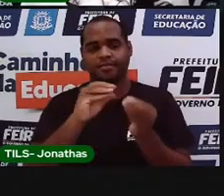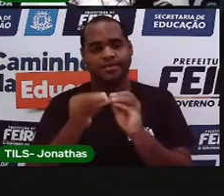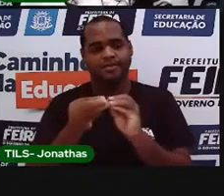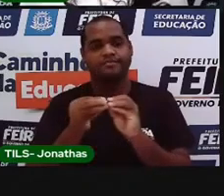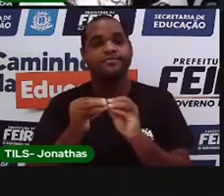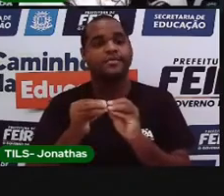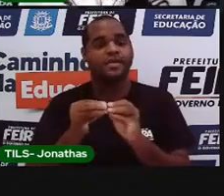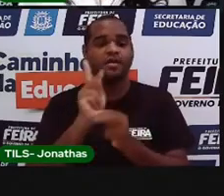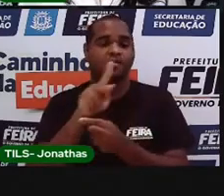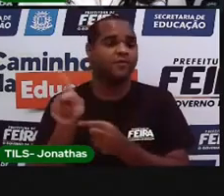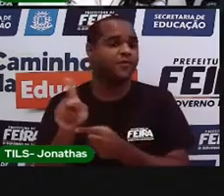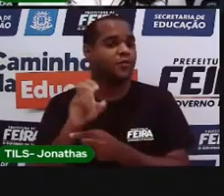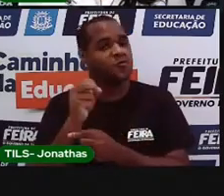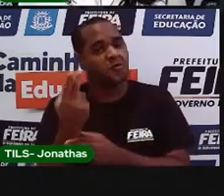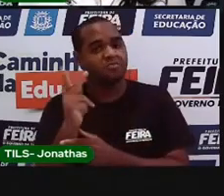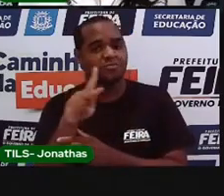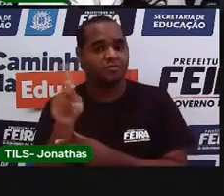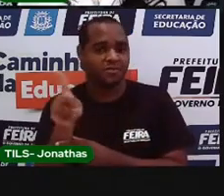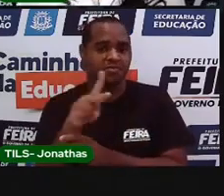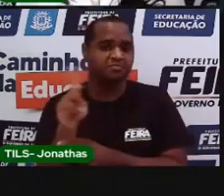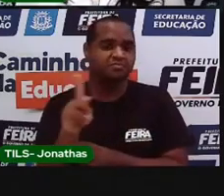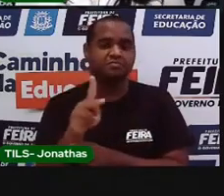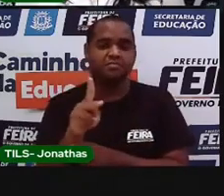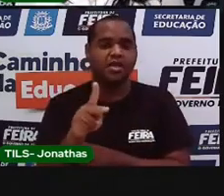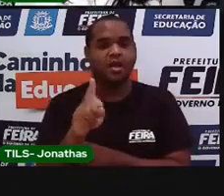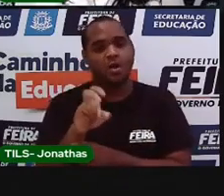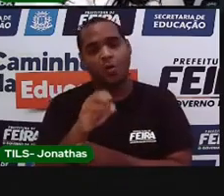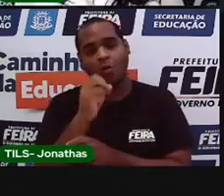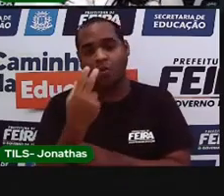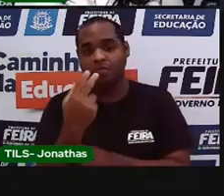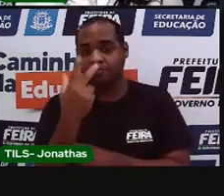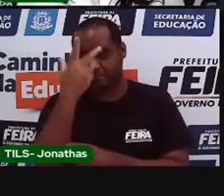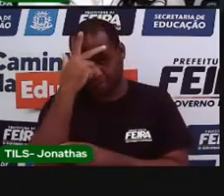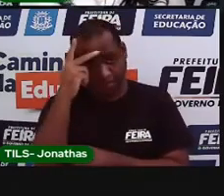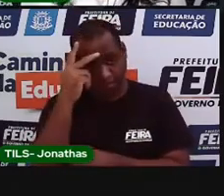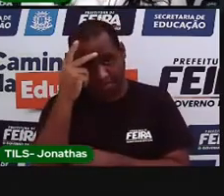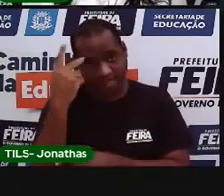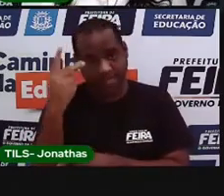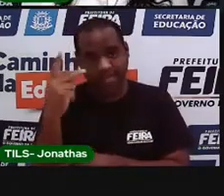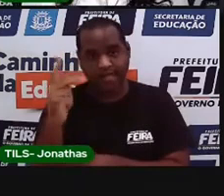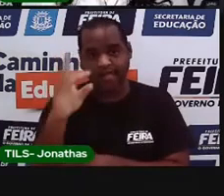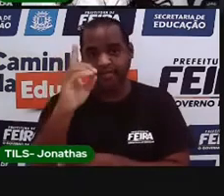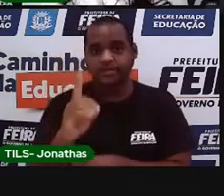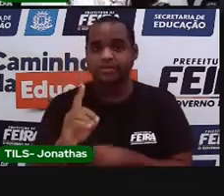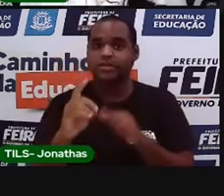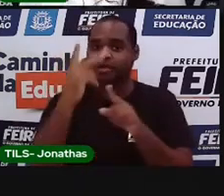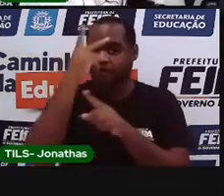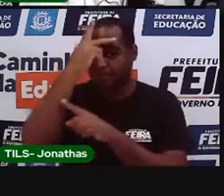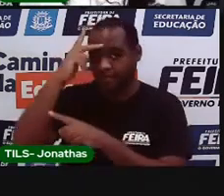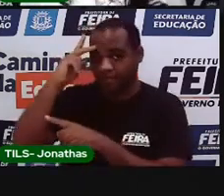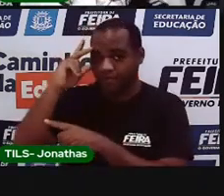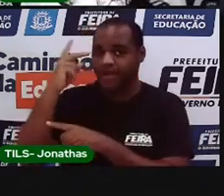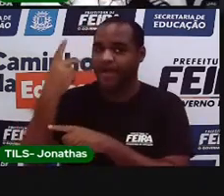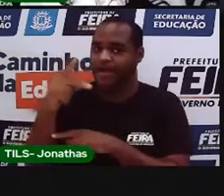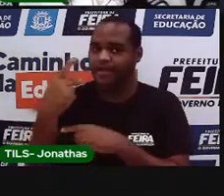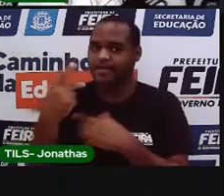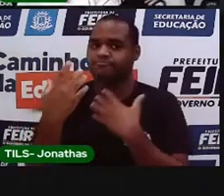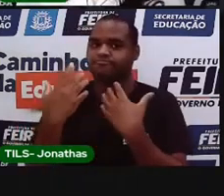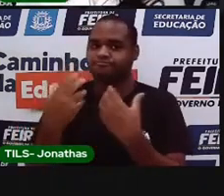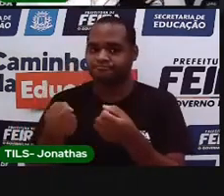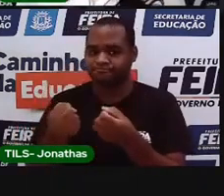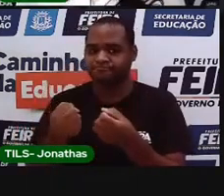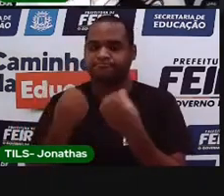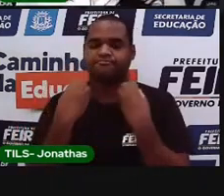professora ou para o seu professor, o destinatário será a pessoa que vai receber